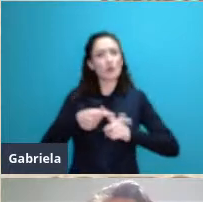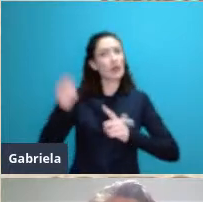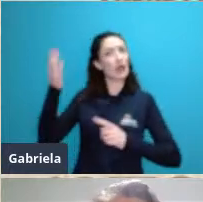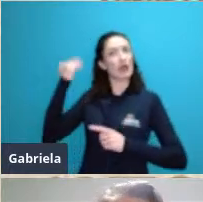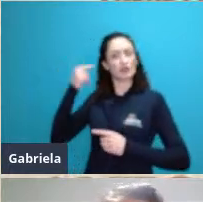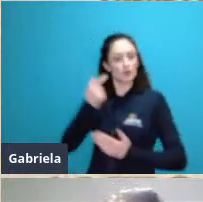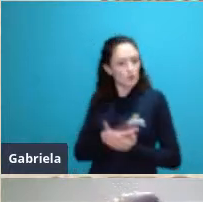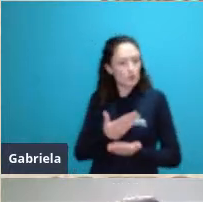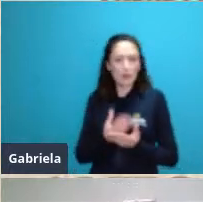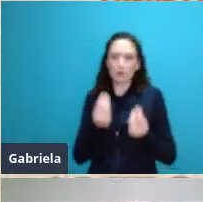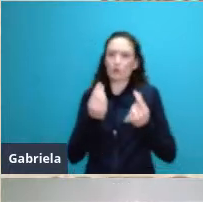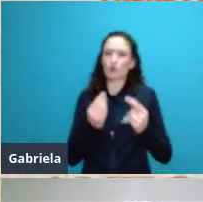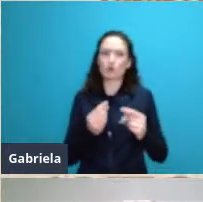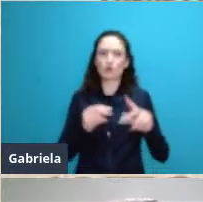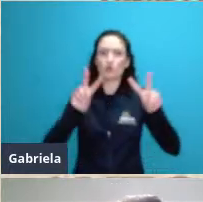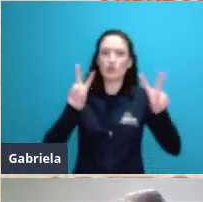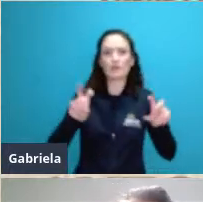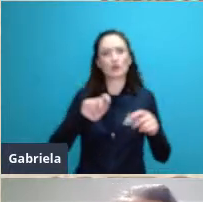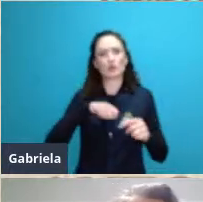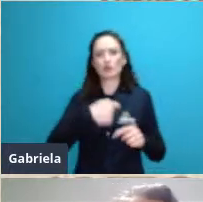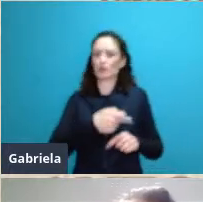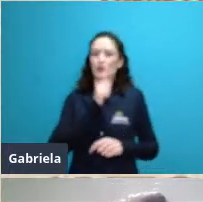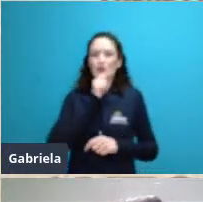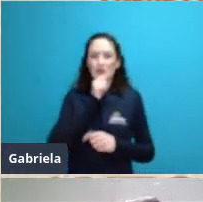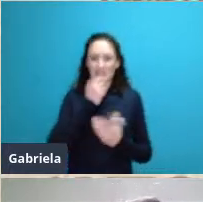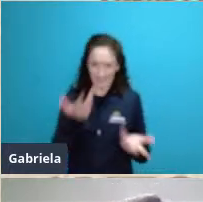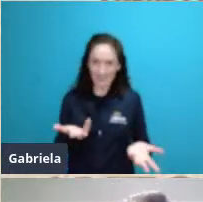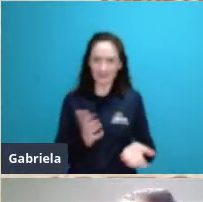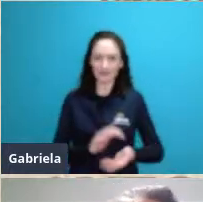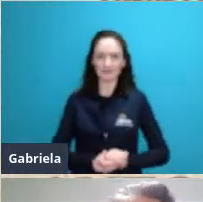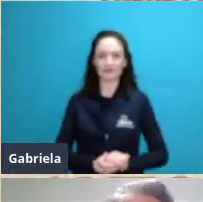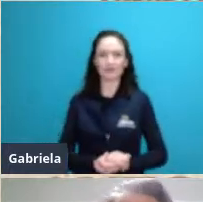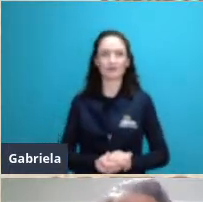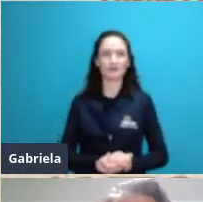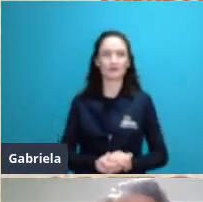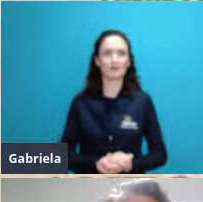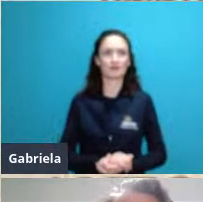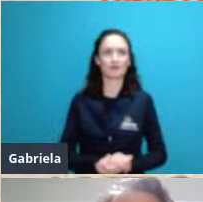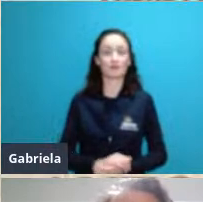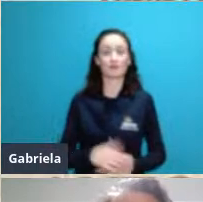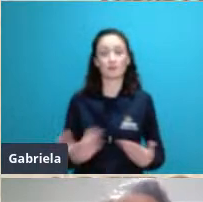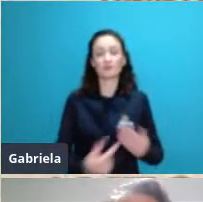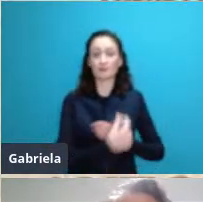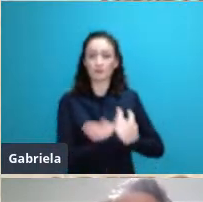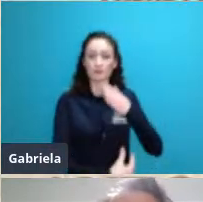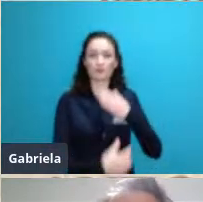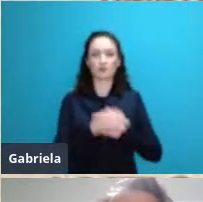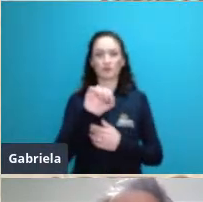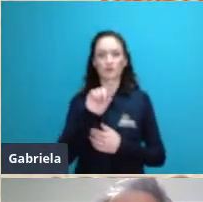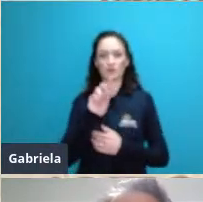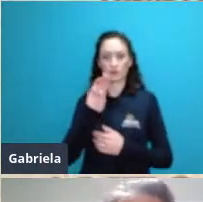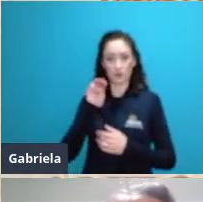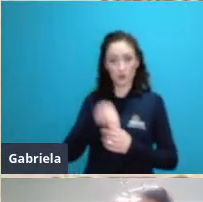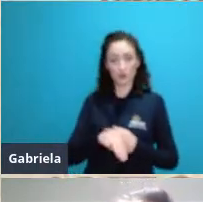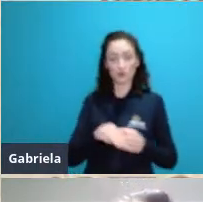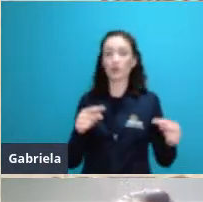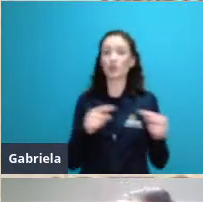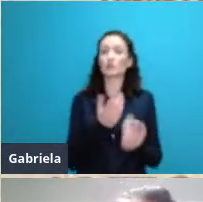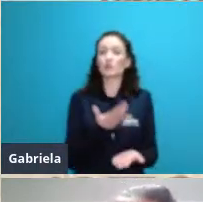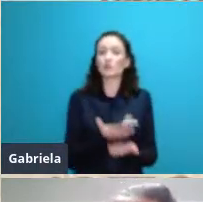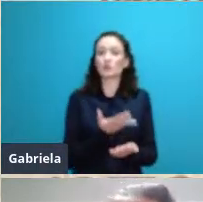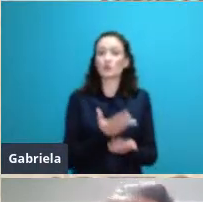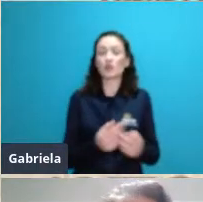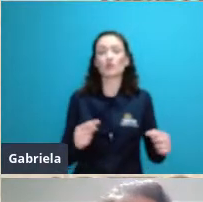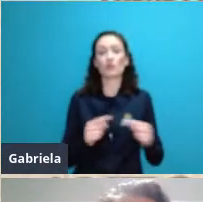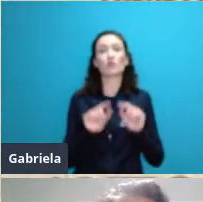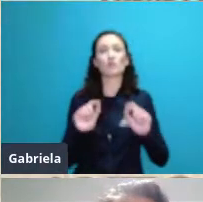então de acordo com o Odum os ecossistemas se desenvolvem seguindo uma sucessão ecológica e o que é a sucessão